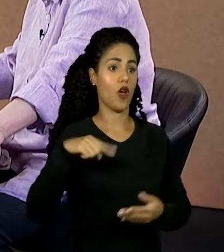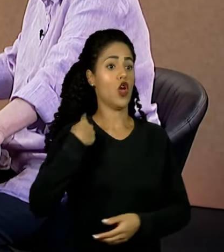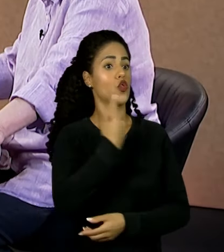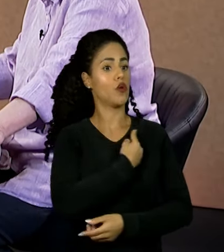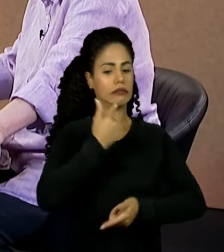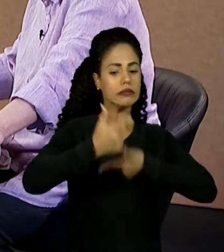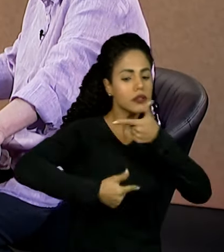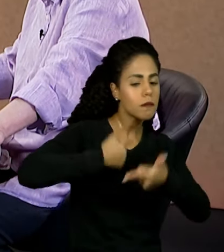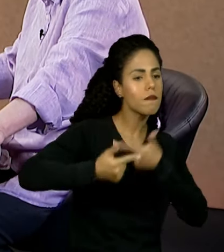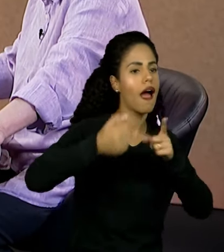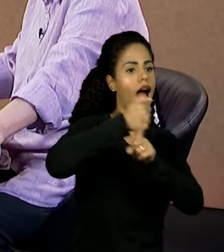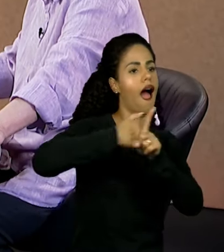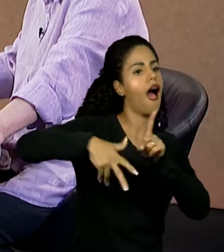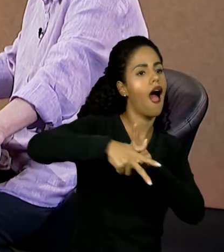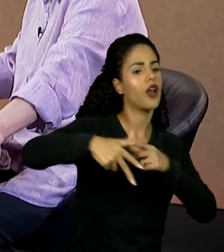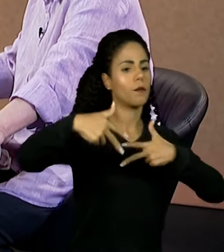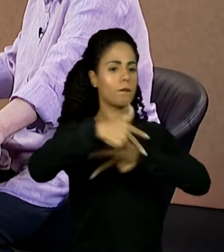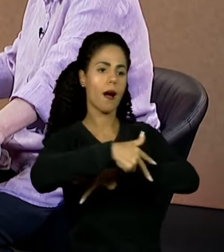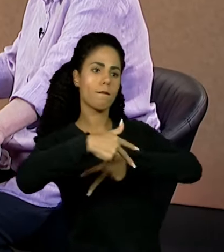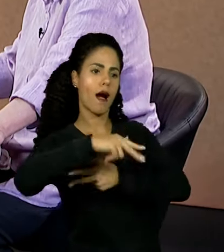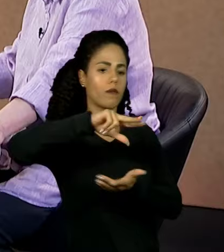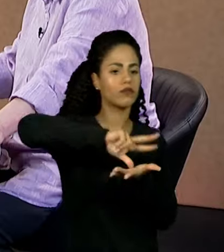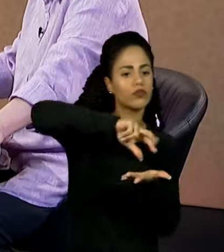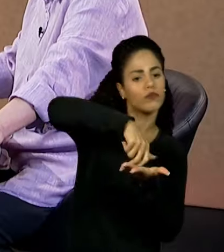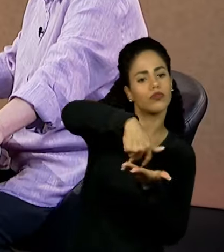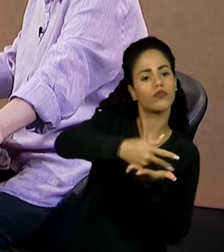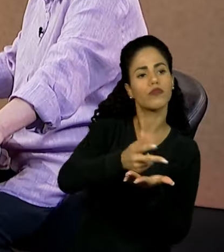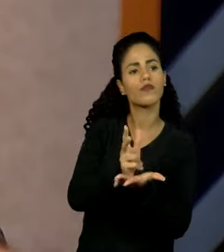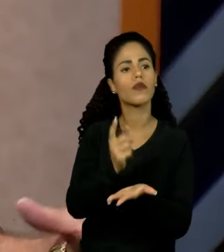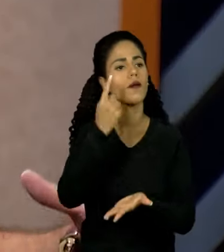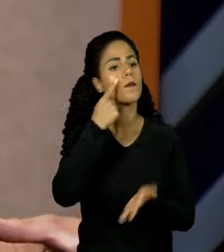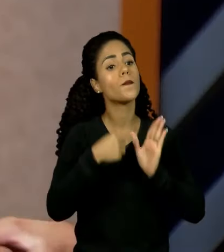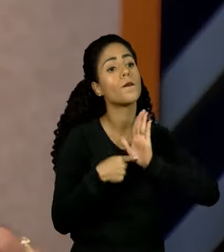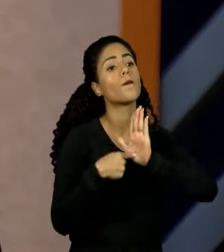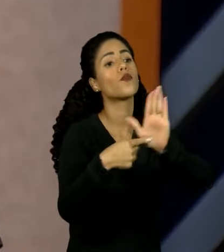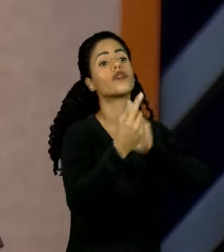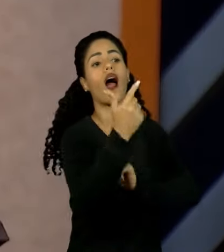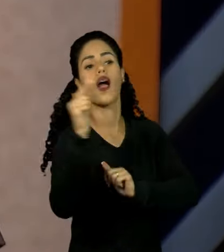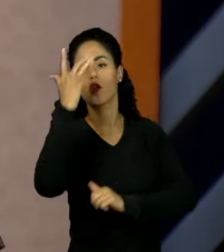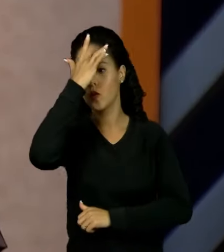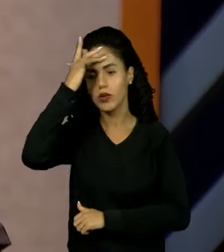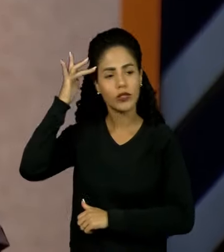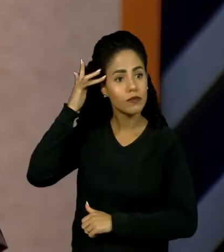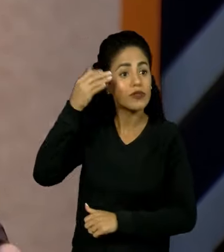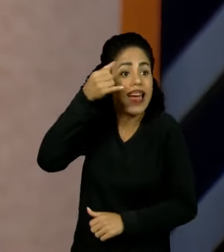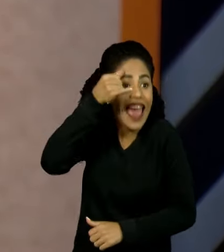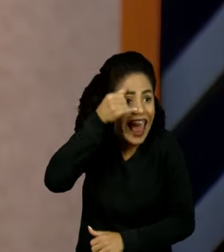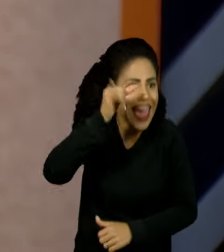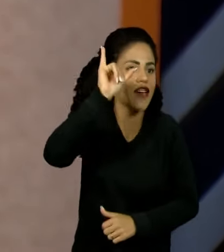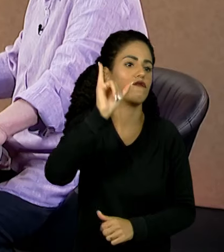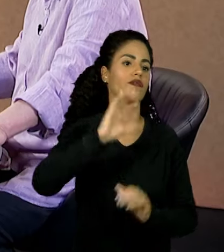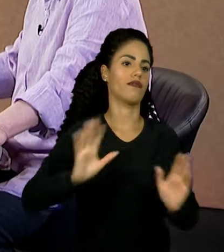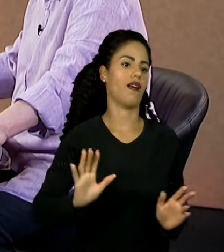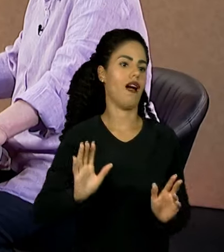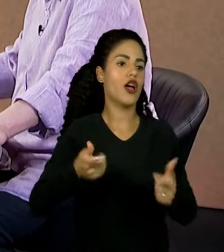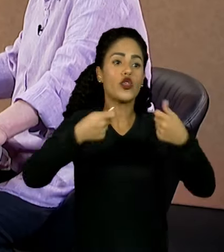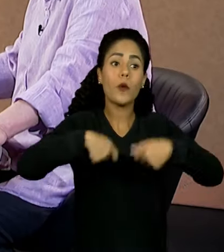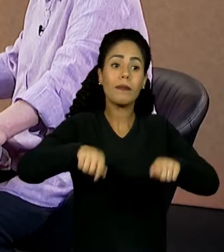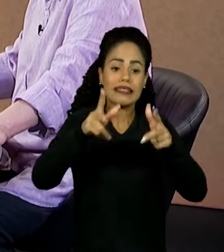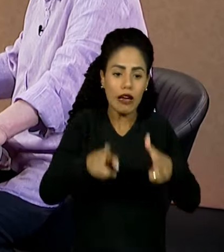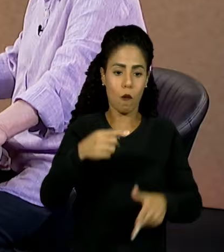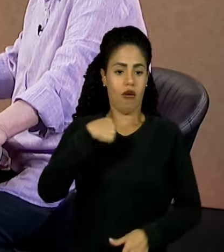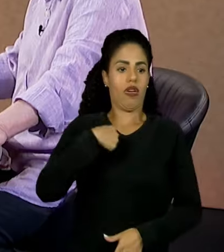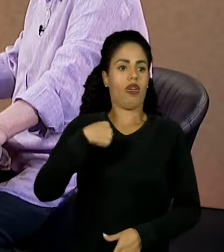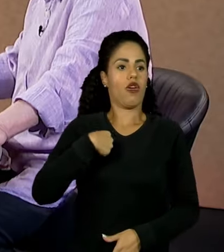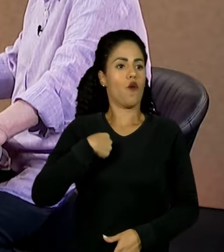trabalho e com o hip-hop, o rap que eu trabalho, é justamente fazer com que outras pessoas pulem essa etapa. Que elas não precisem passar pelo que eu